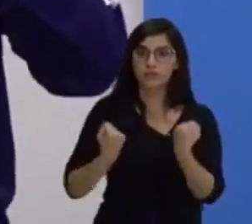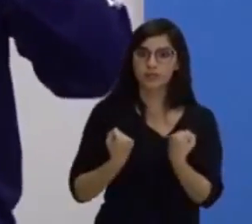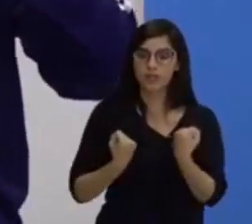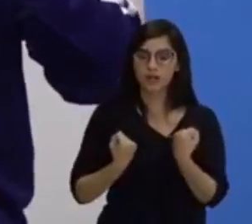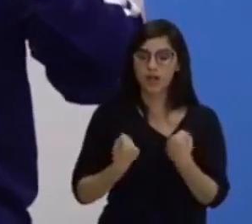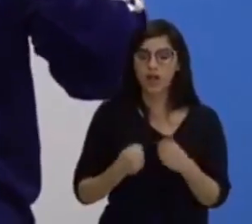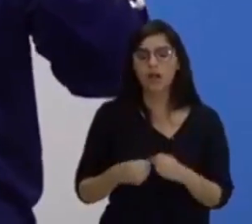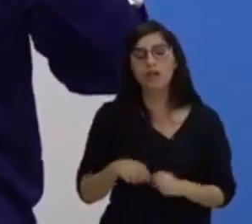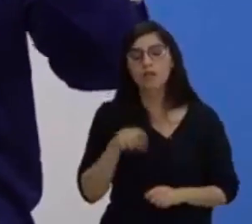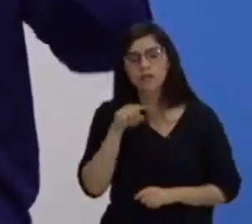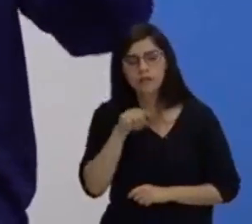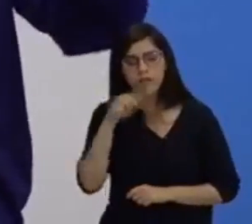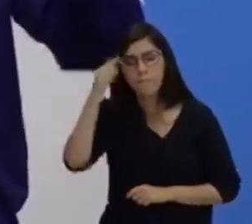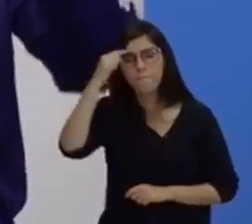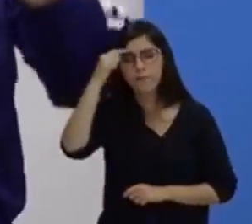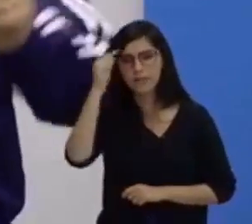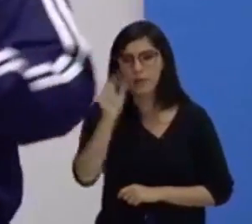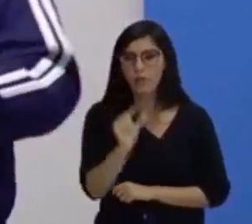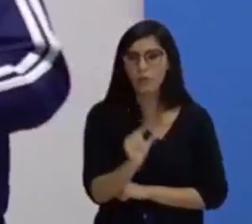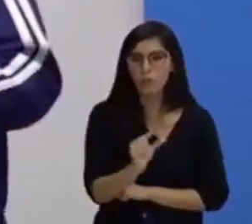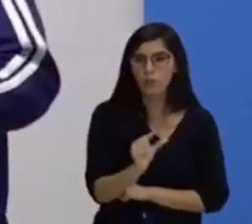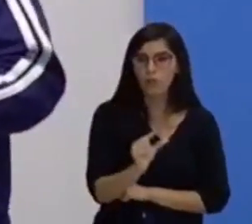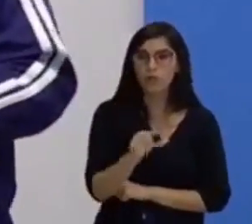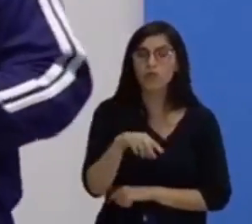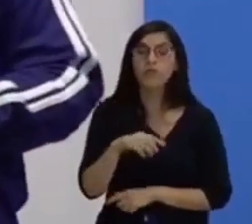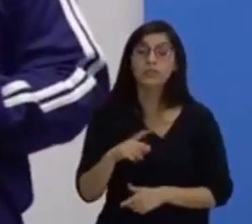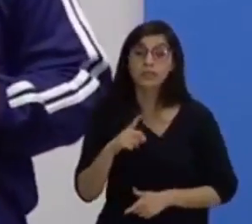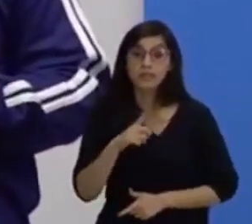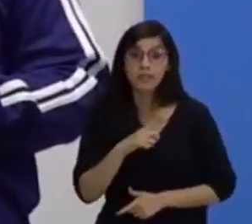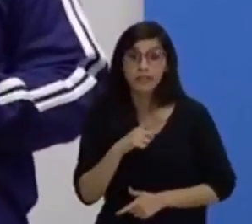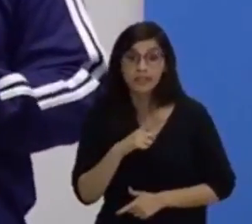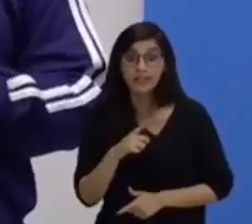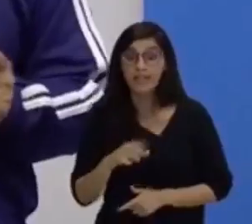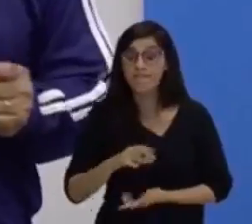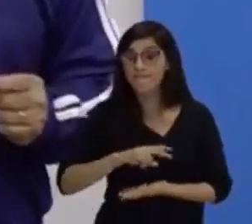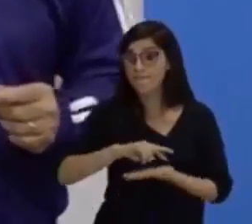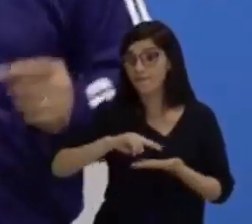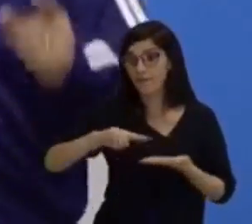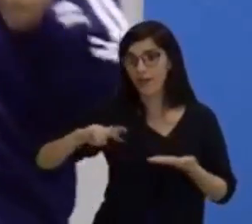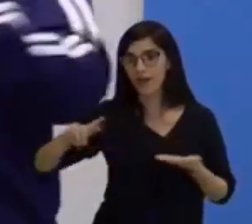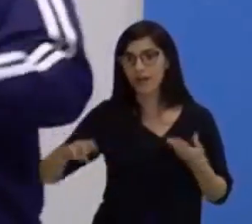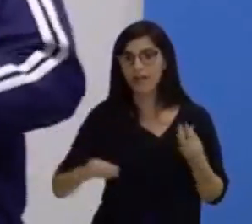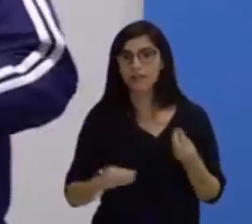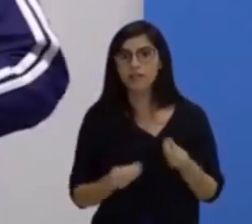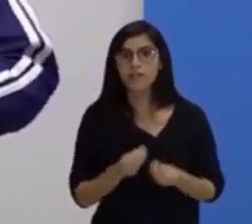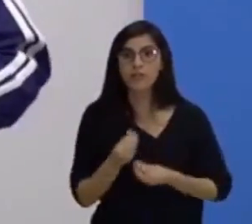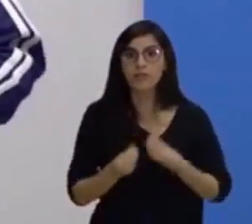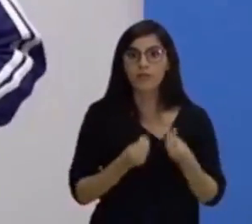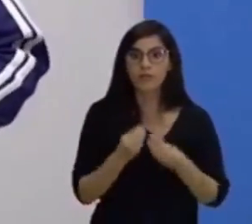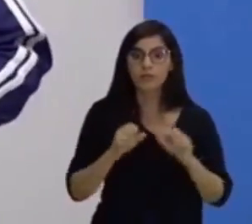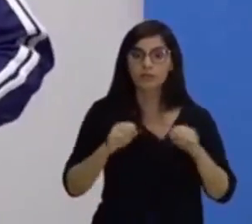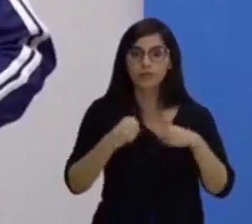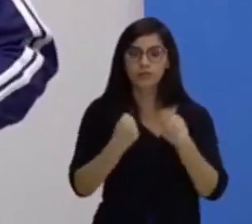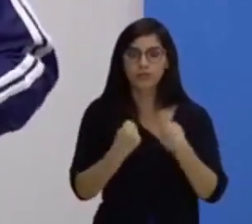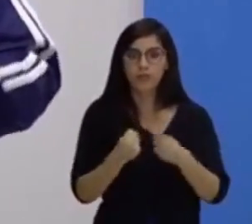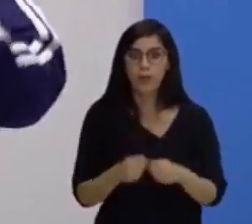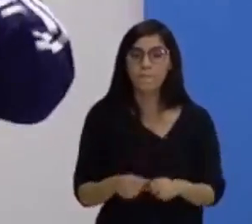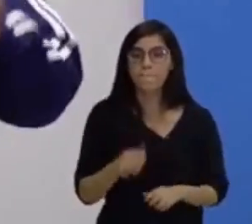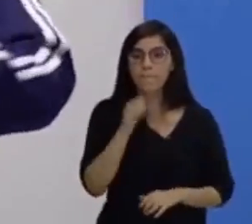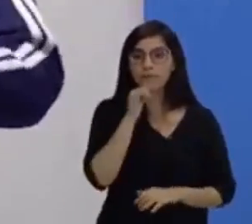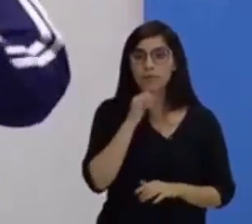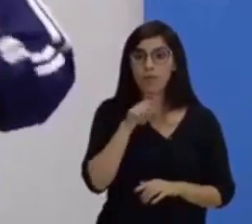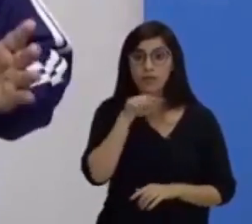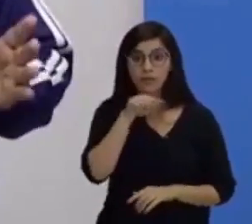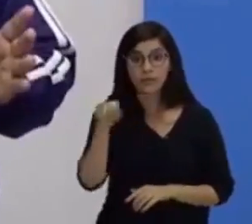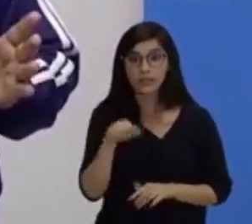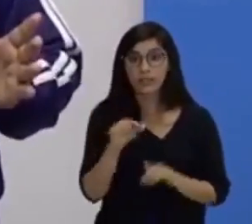cabeça agora para pensar um pouquinho, você vai ver que tem muita forma diferente. Por exemplo, você aí que é da região de ilhas e que